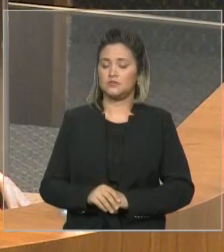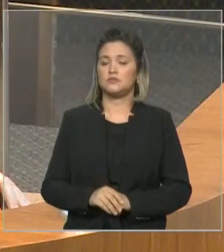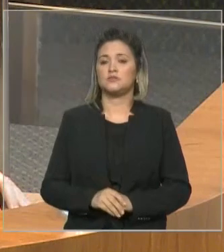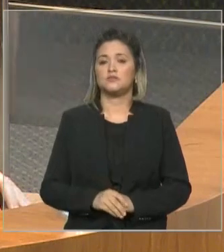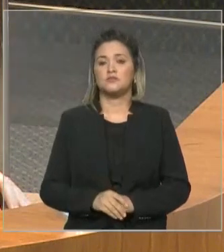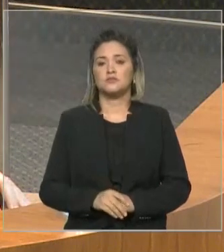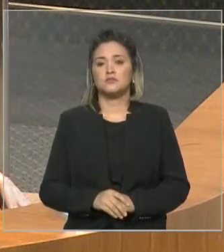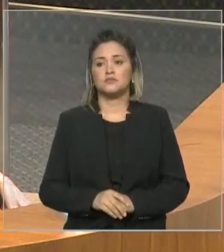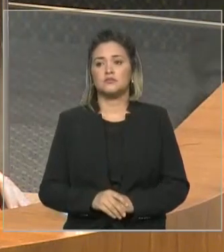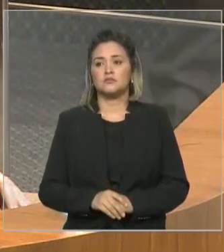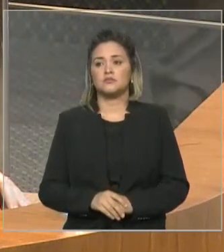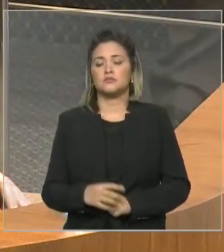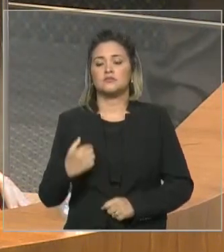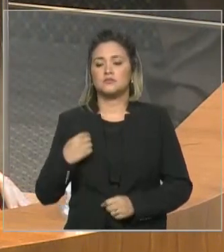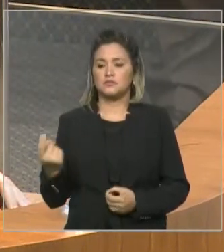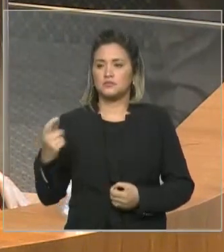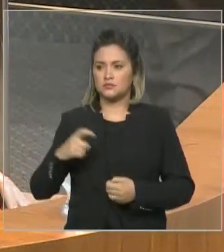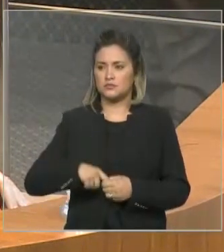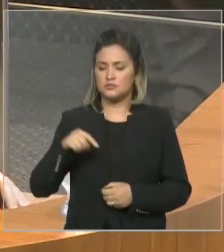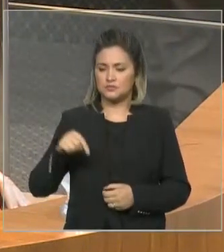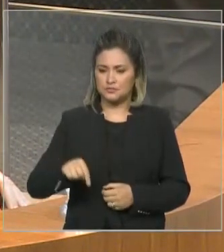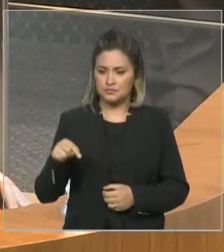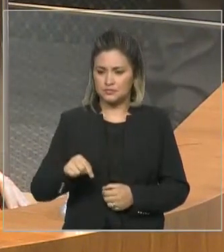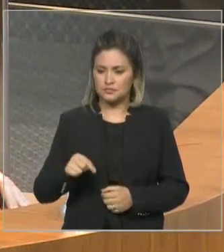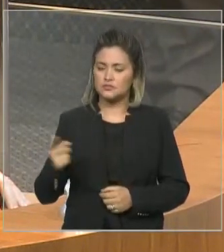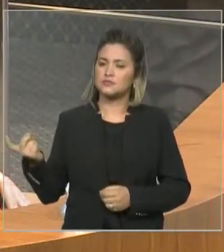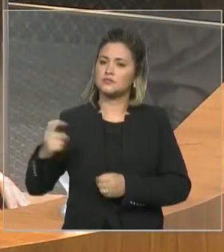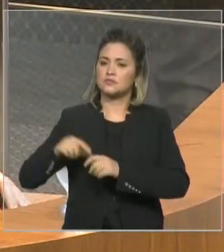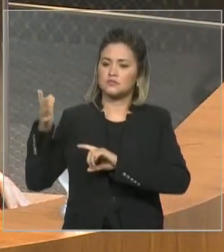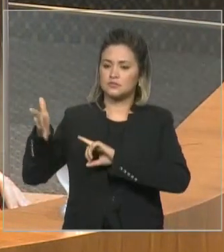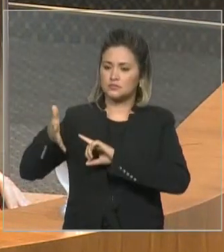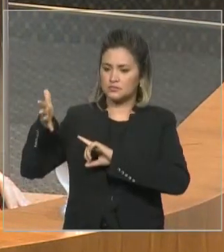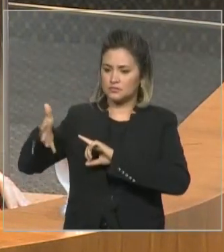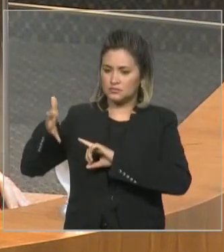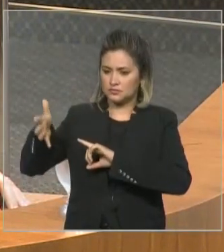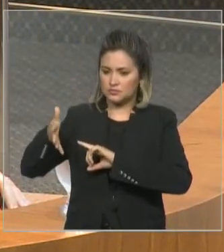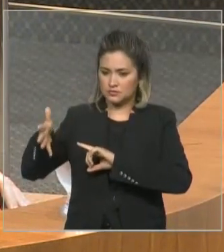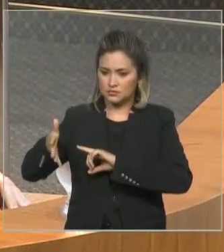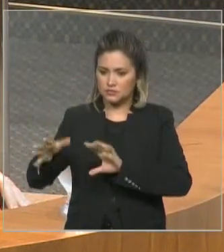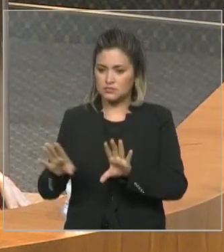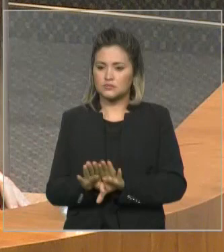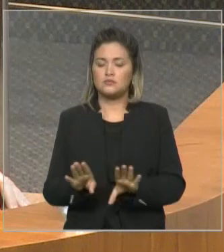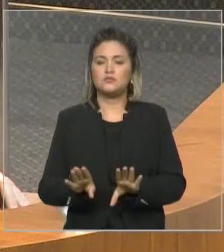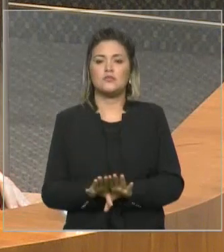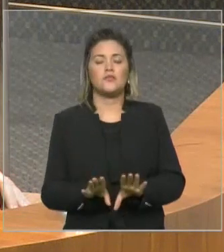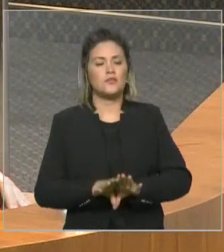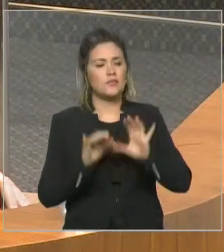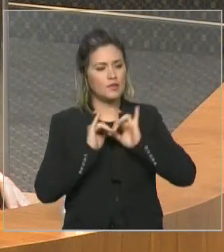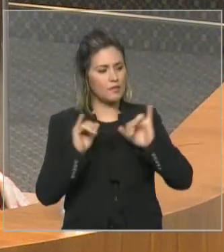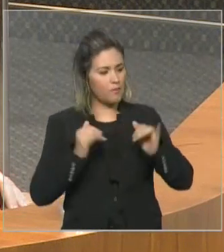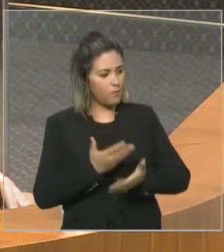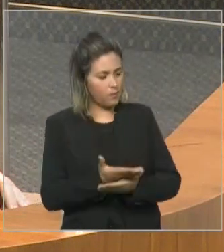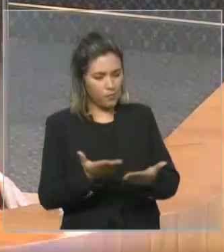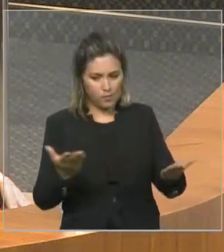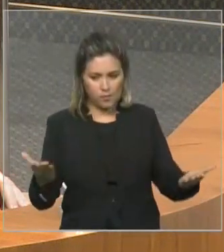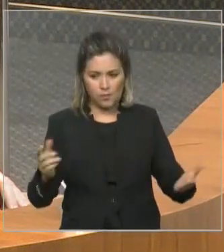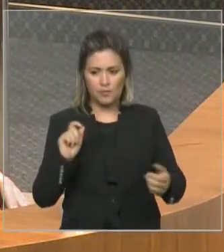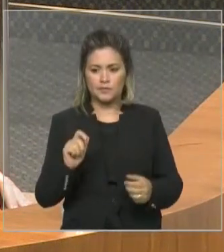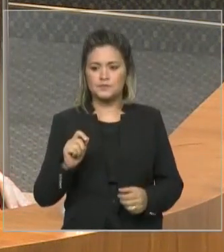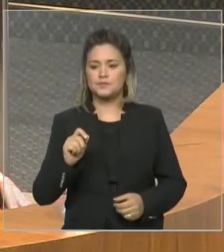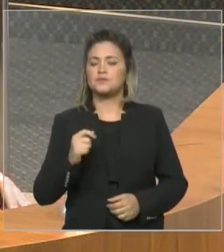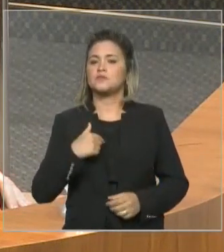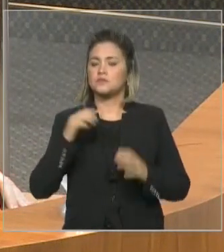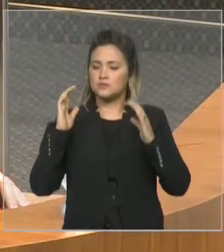voltar a esta casa e voltar a esta tribuna, também quero dizer aos meus pares que tive a honra,